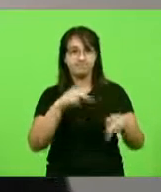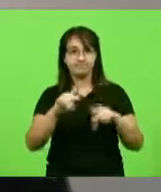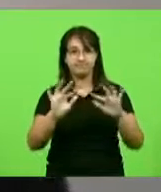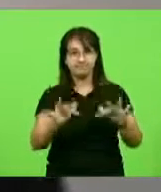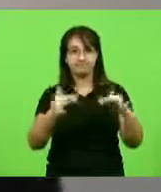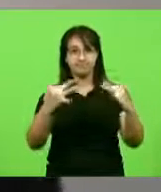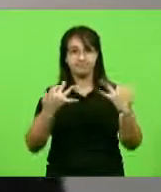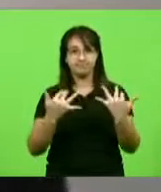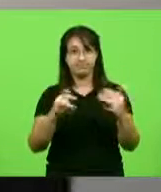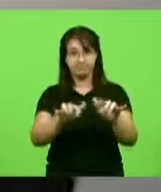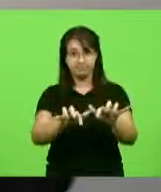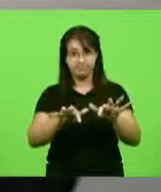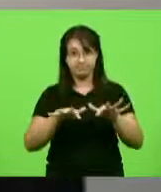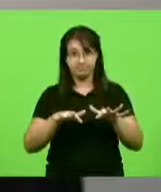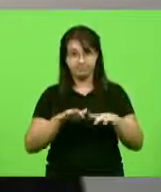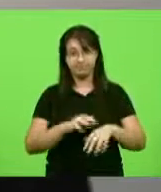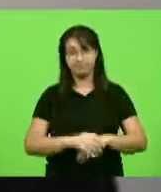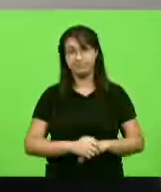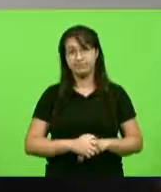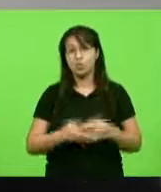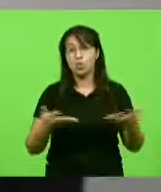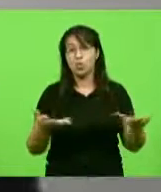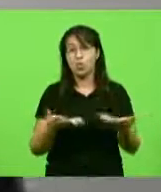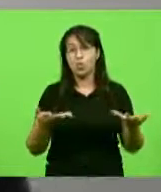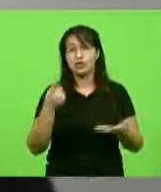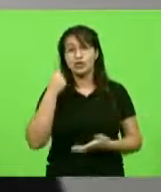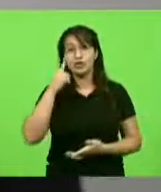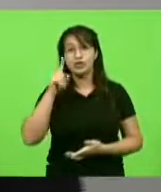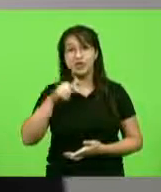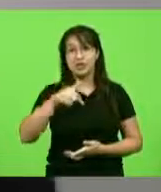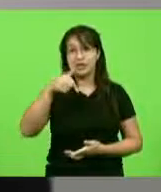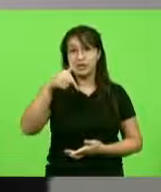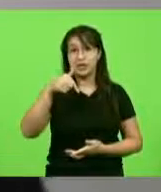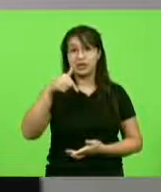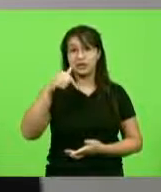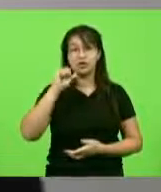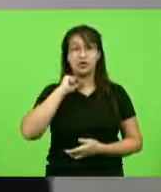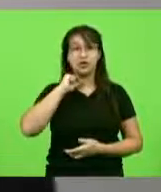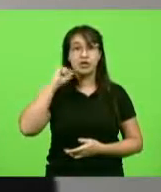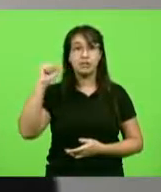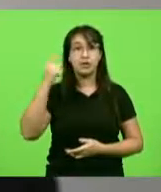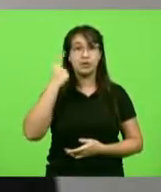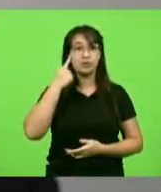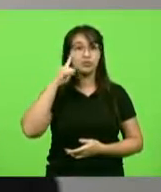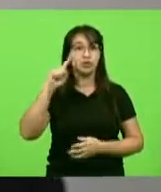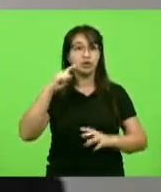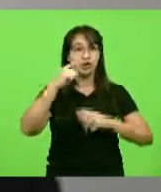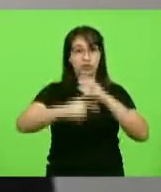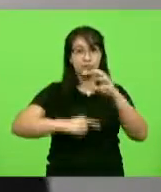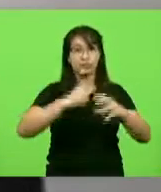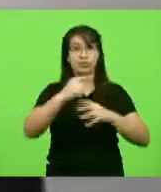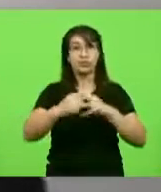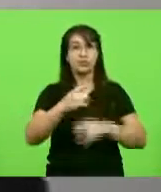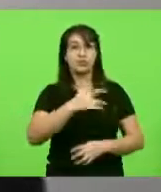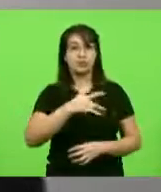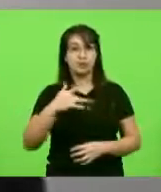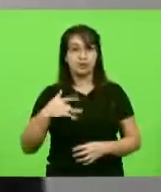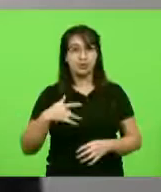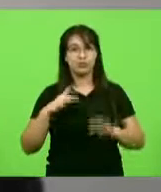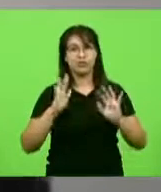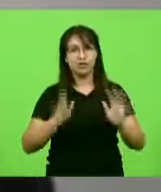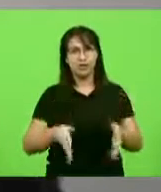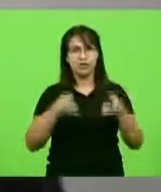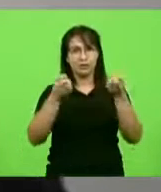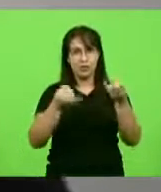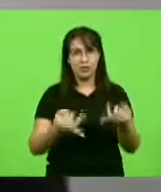sessão, hoje é dia 7 de abril, dia mundial da saúde, como já falou o deputado Carro